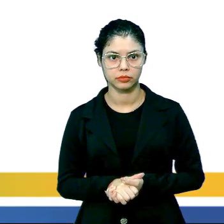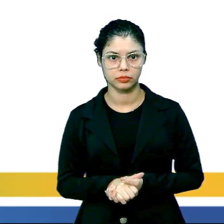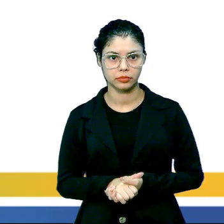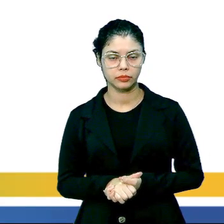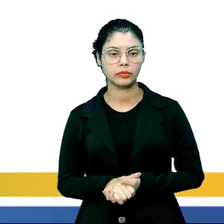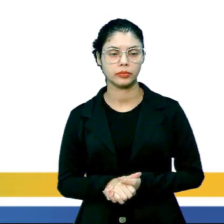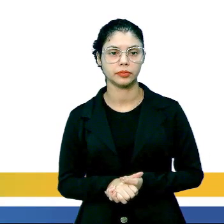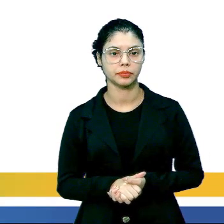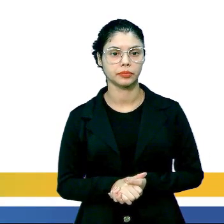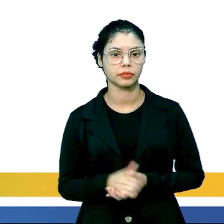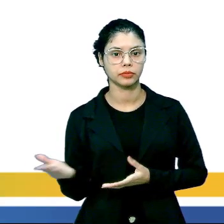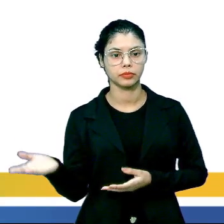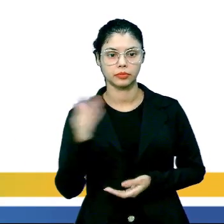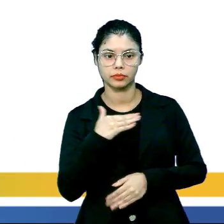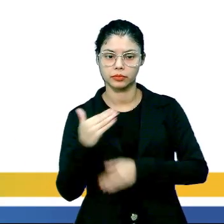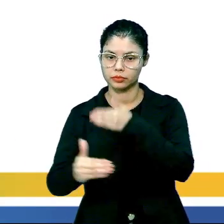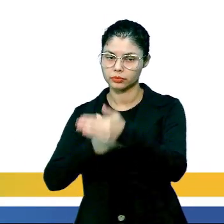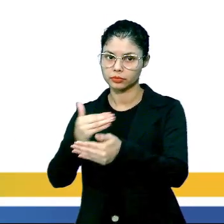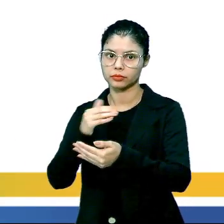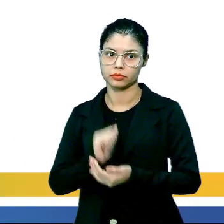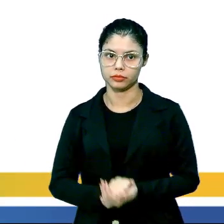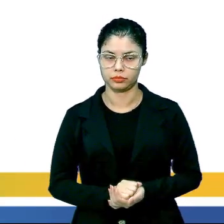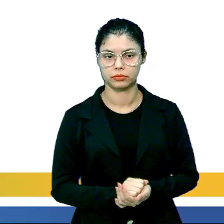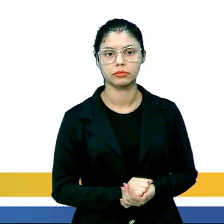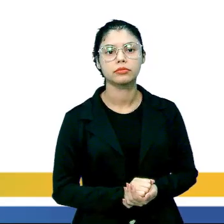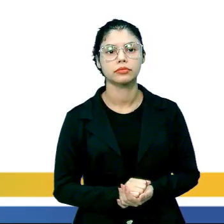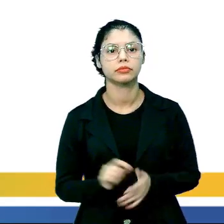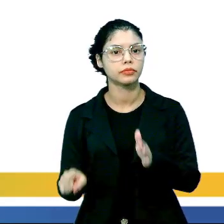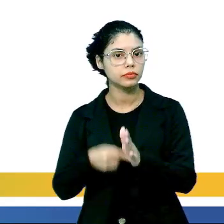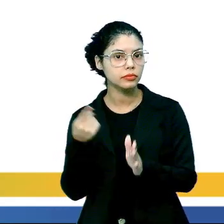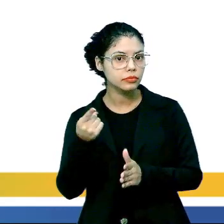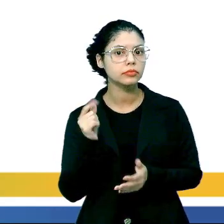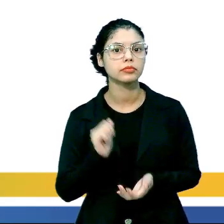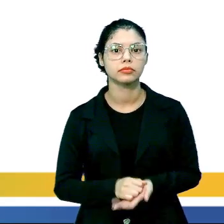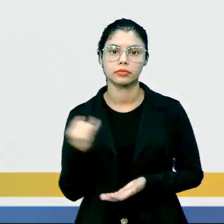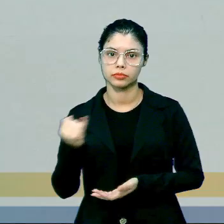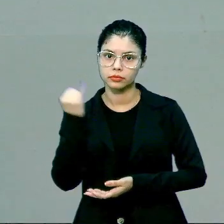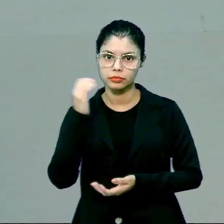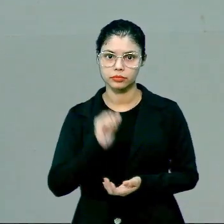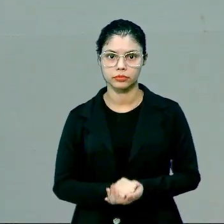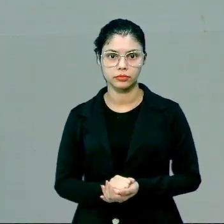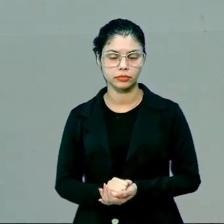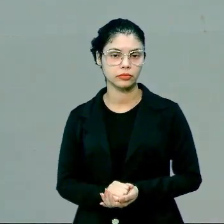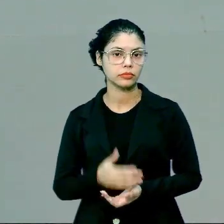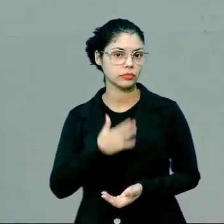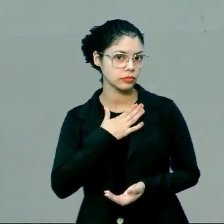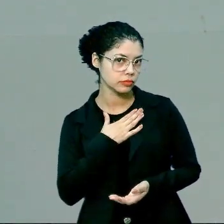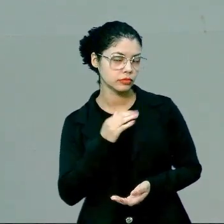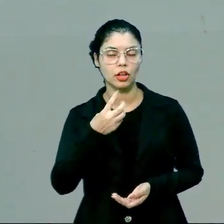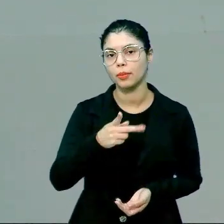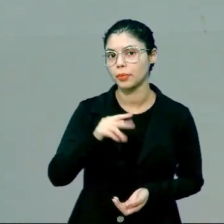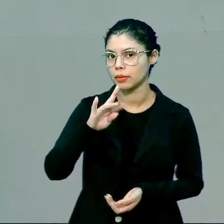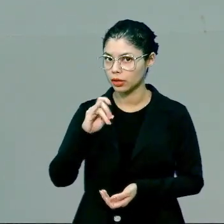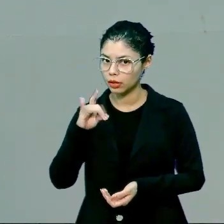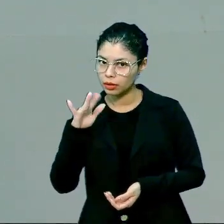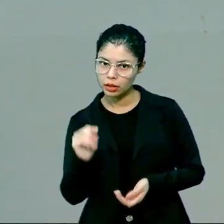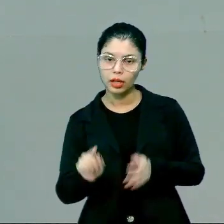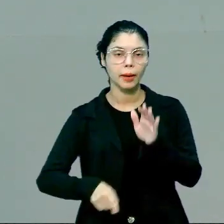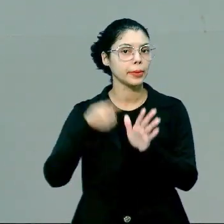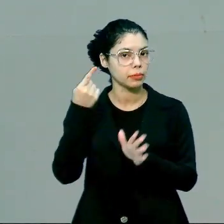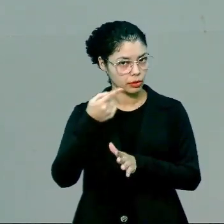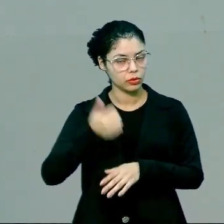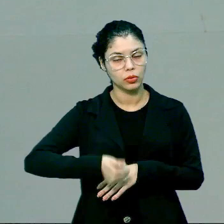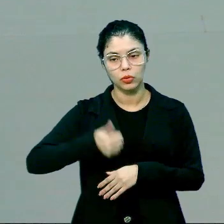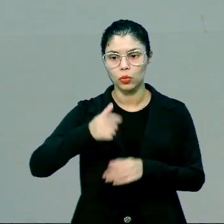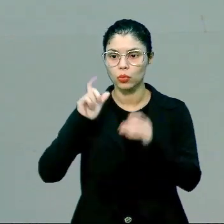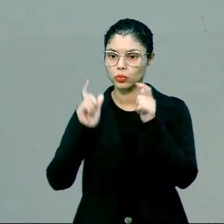Então, vamos ao nosso desenvolvimento. Eu digo assim, em primeira instância, eu poderia dizer primeiramente, em primeiro lugar,